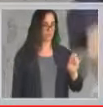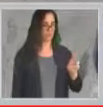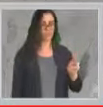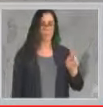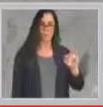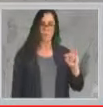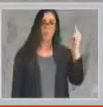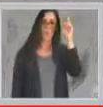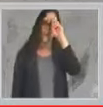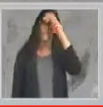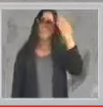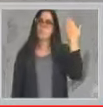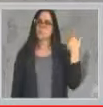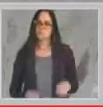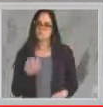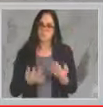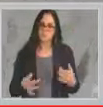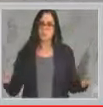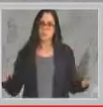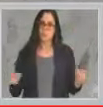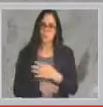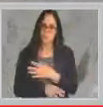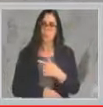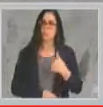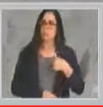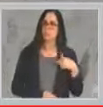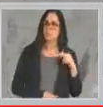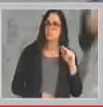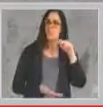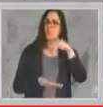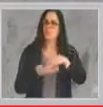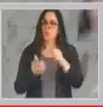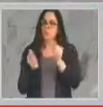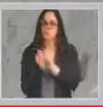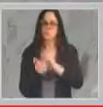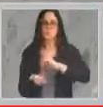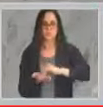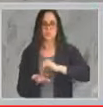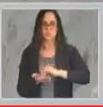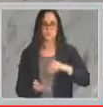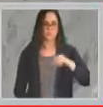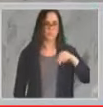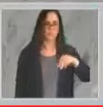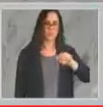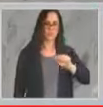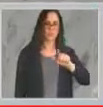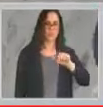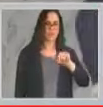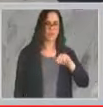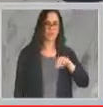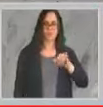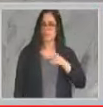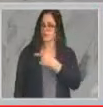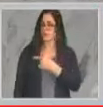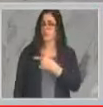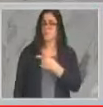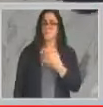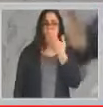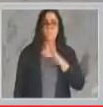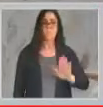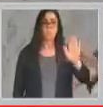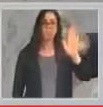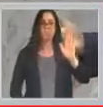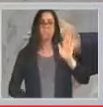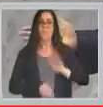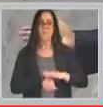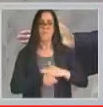incêndio, eu fui com a comunidade escolar, até o secretário Naline, tivemos uma audiência com ele, ele se comprometeu a fazer a reconstrução de